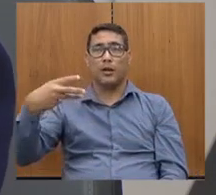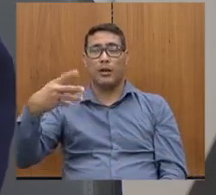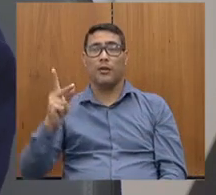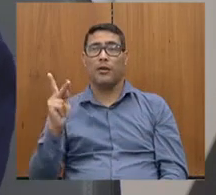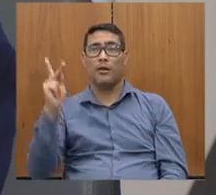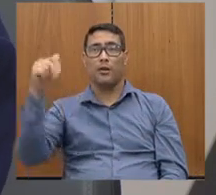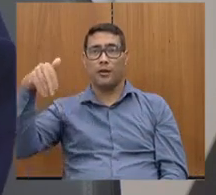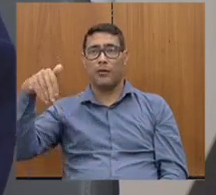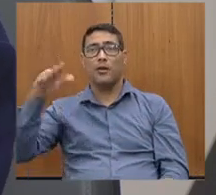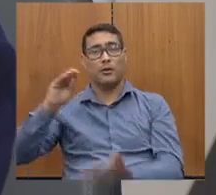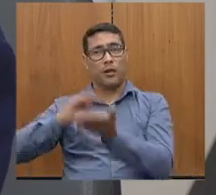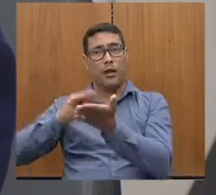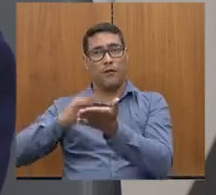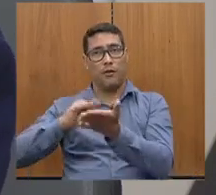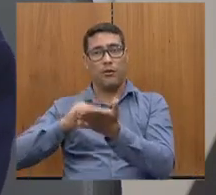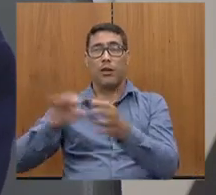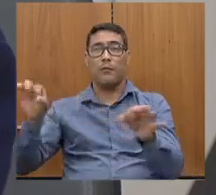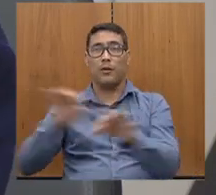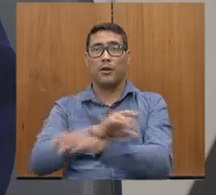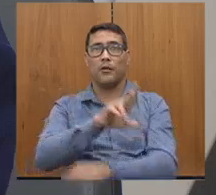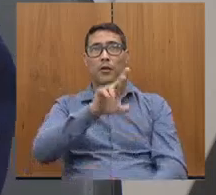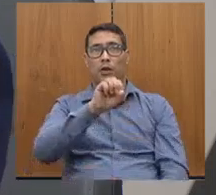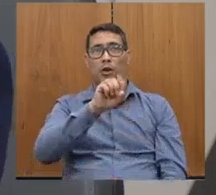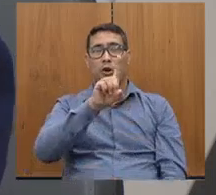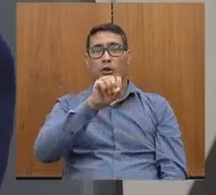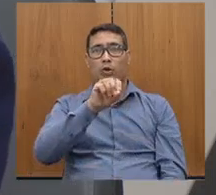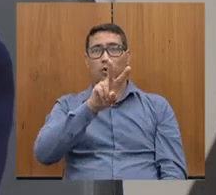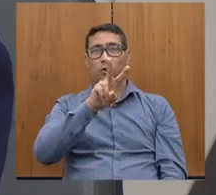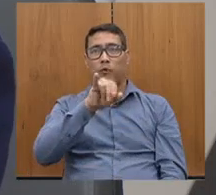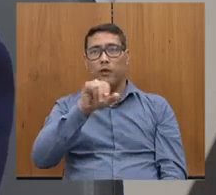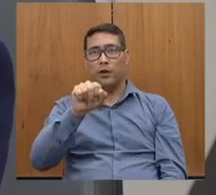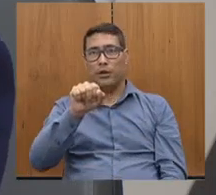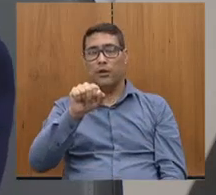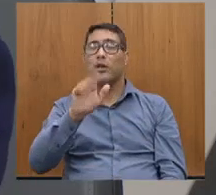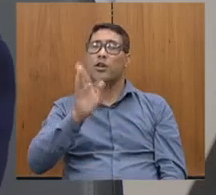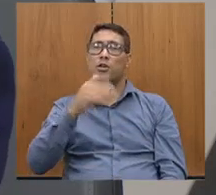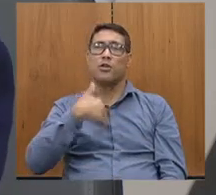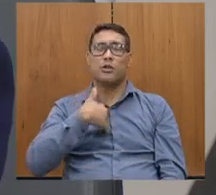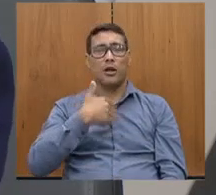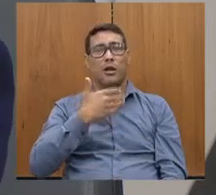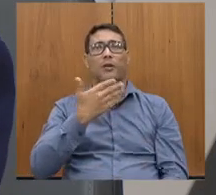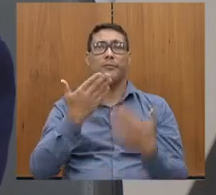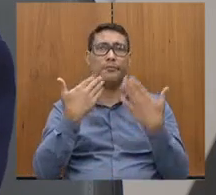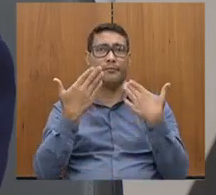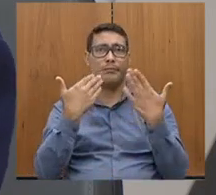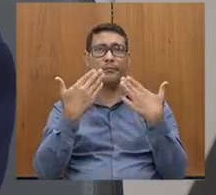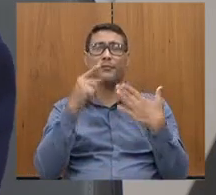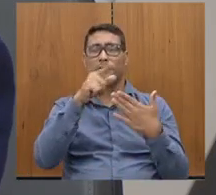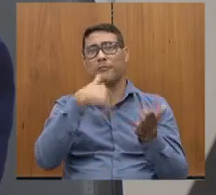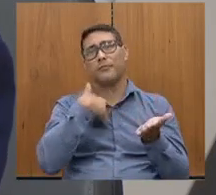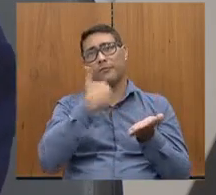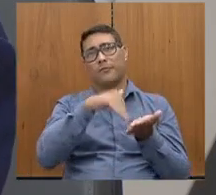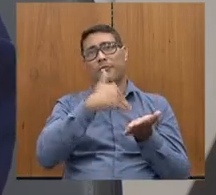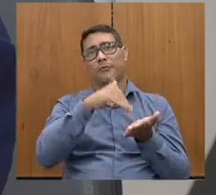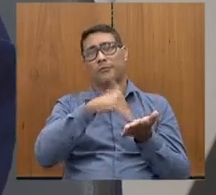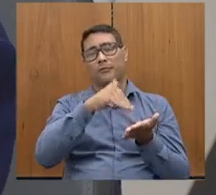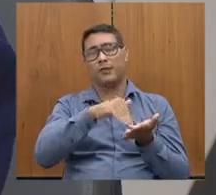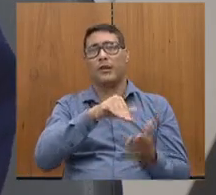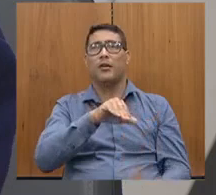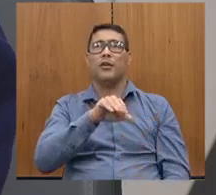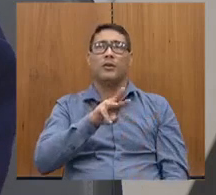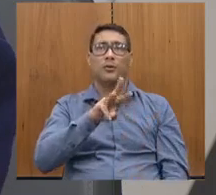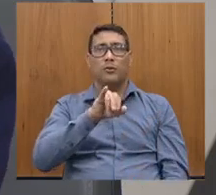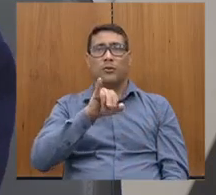lá, para terminar esta rodovia. até já estive com o doutor Rodrigo, já comentei também isso com a secretária Luísa, para nós